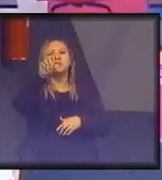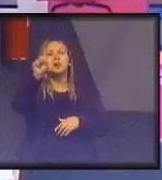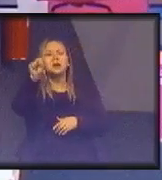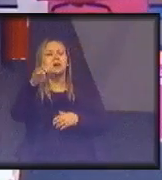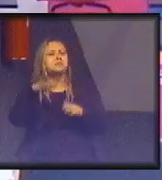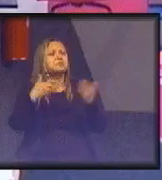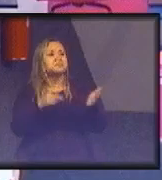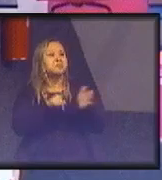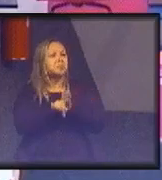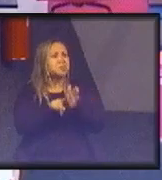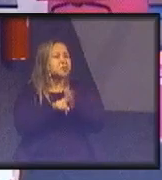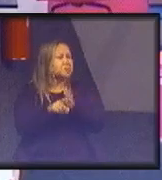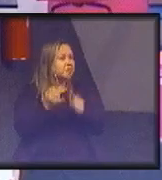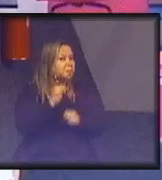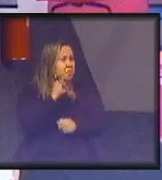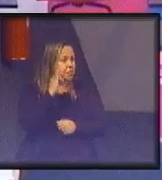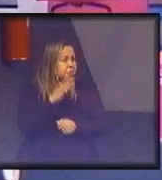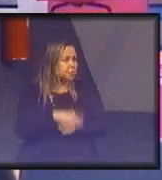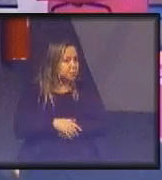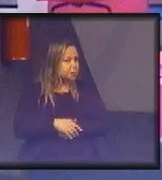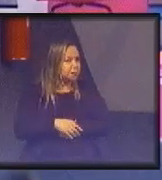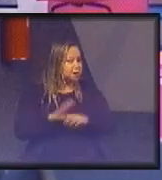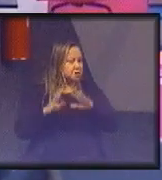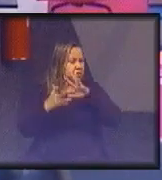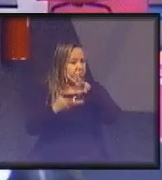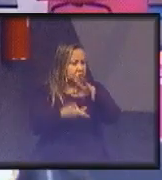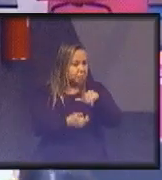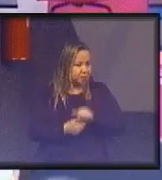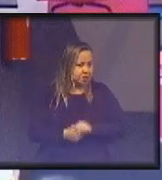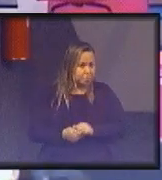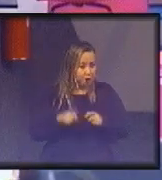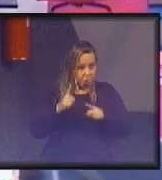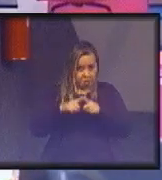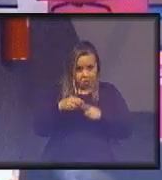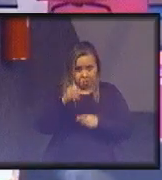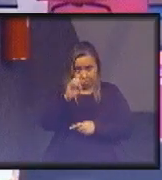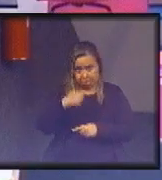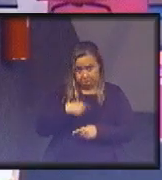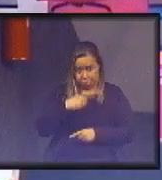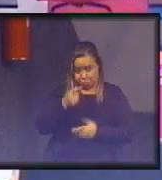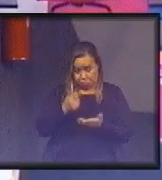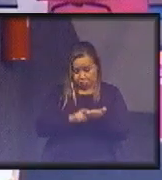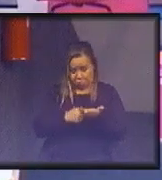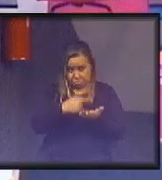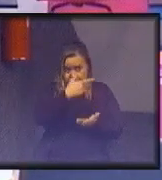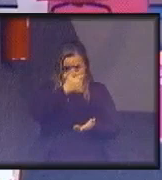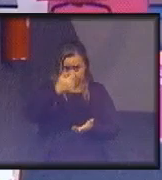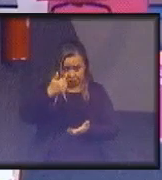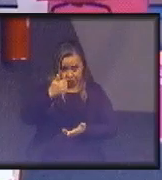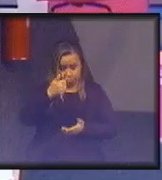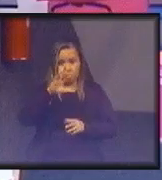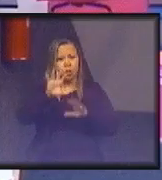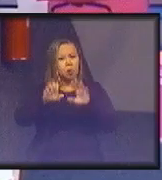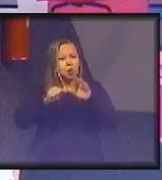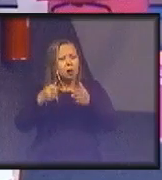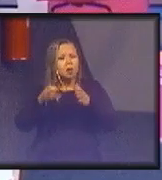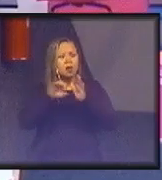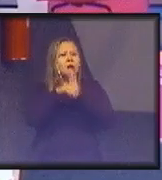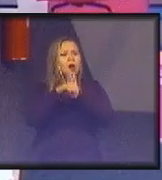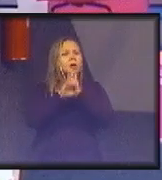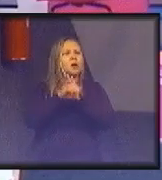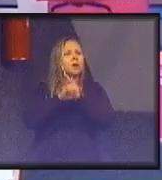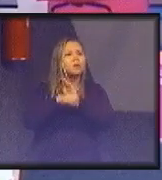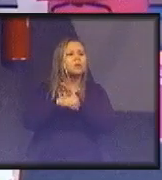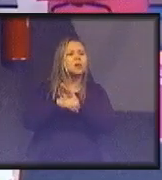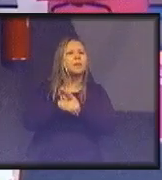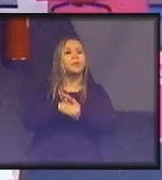ser, digamos assim, universal? Porque, se eu for na Agenda 21, e eu pegar o capítulo 18